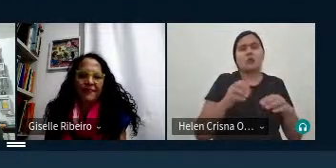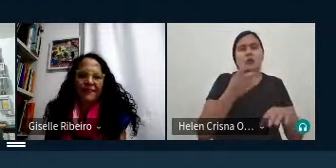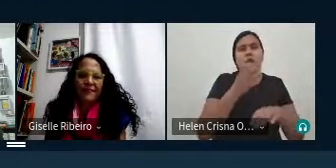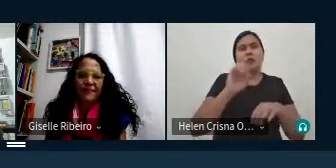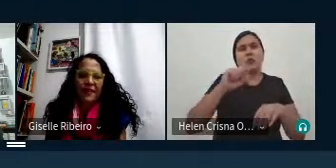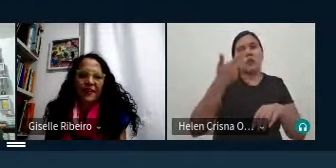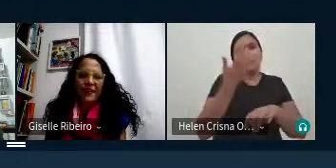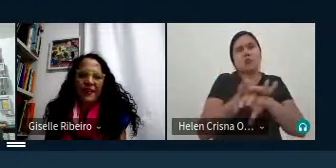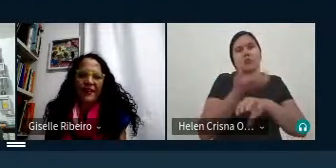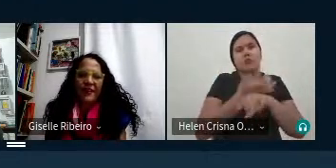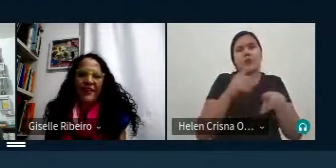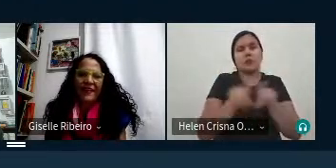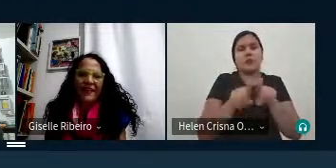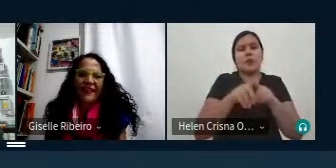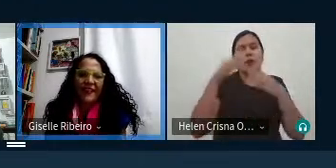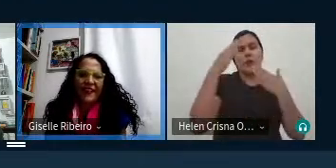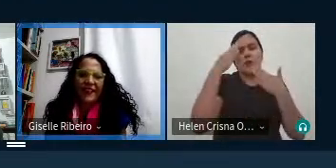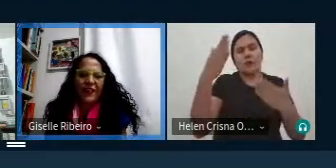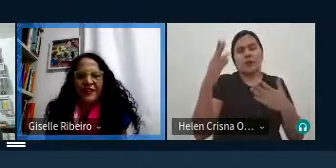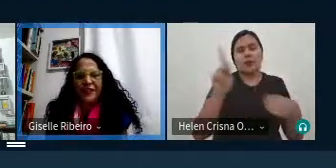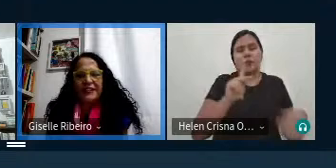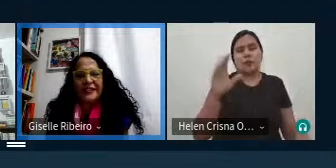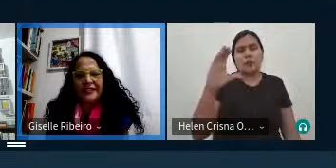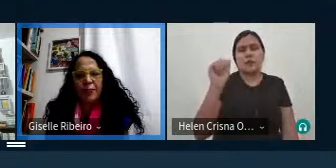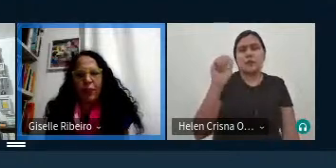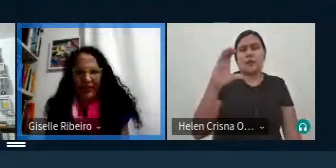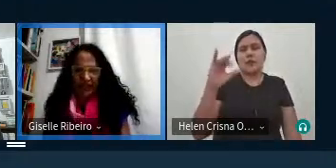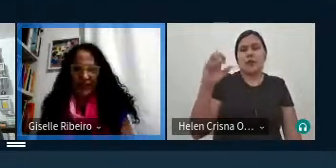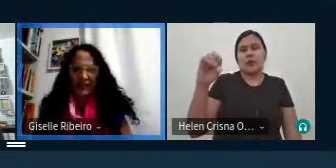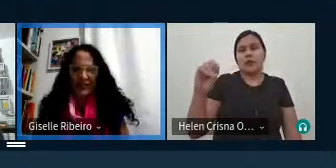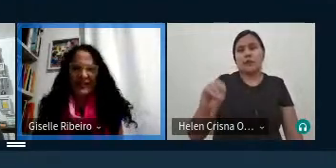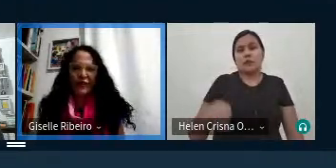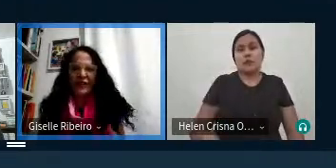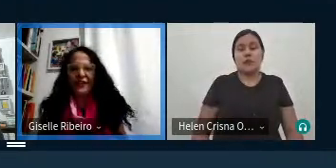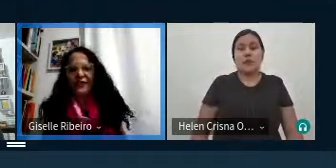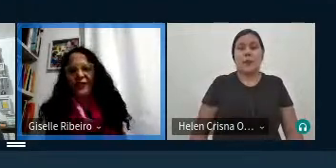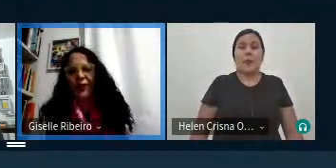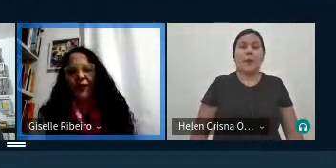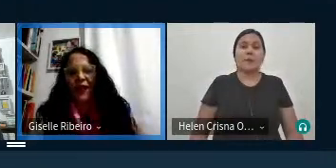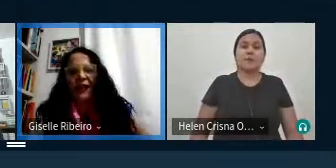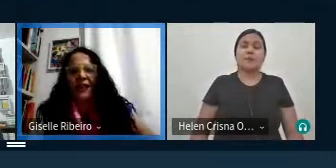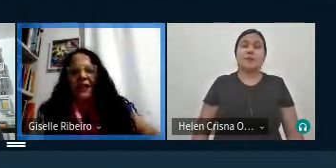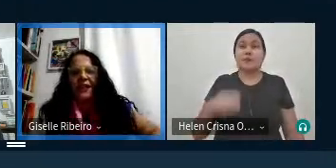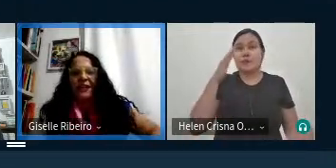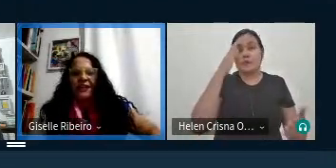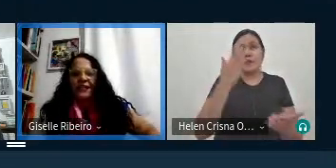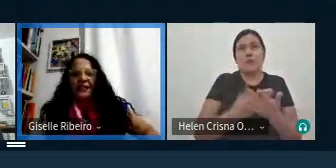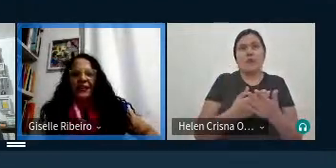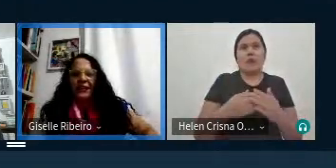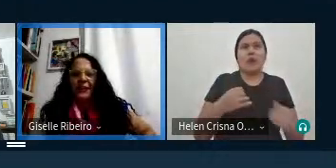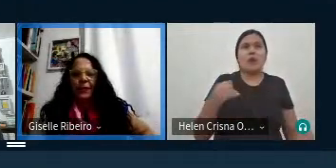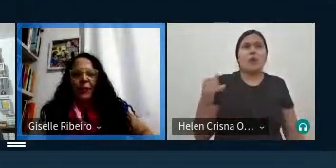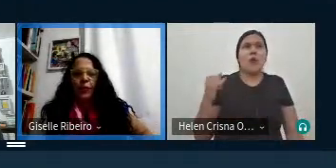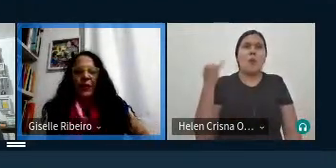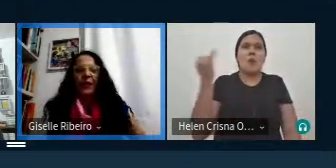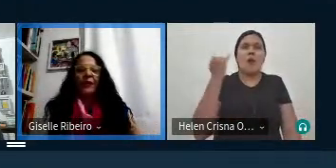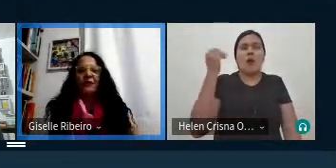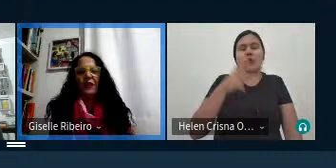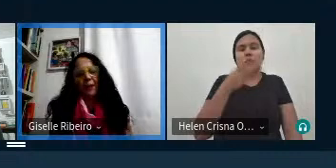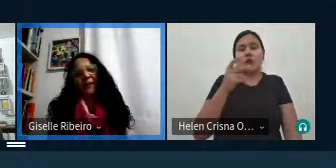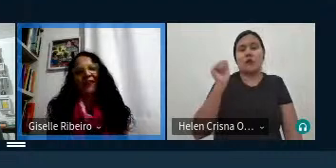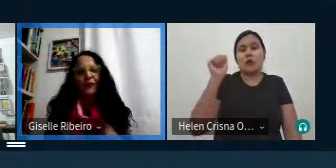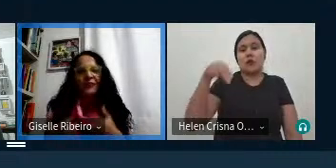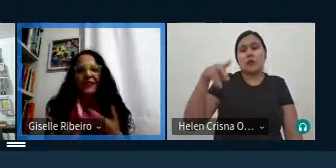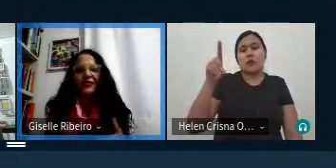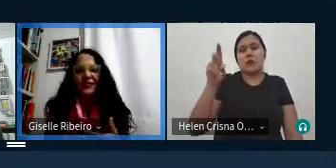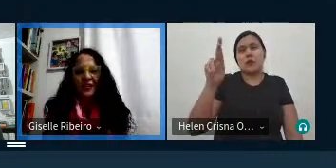enfim mas muito obrigada professor Cássio eu acho assim bastante significativa a tua fala Andréia também porque